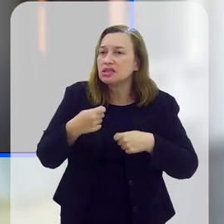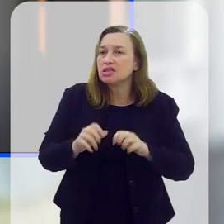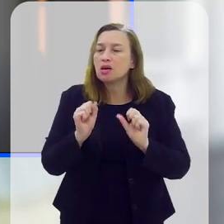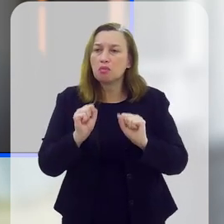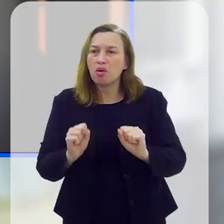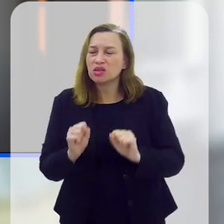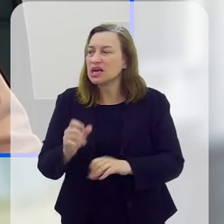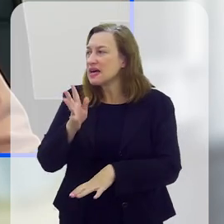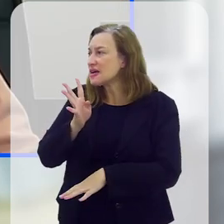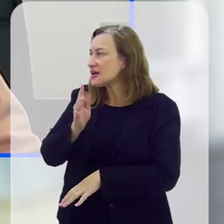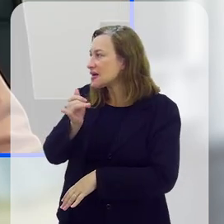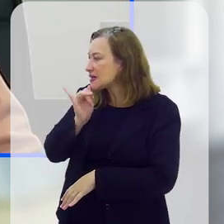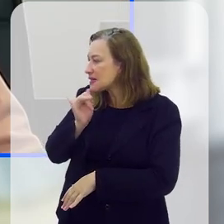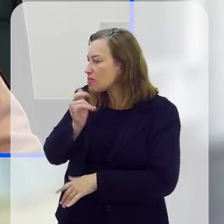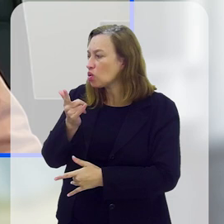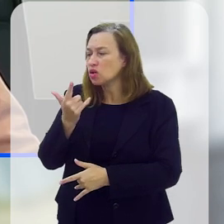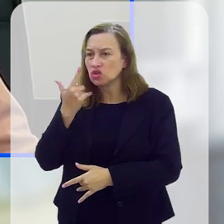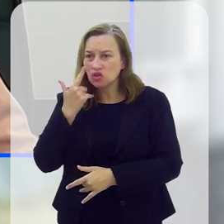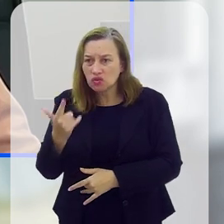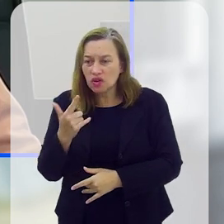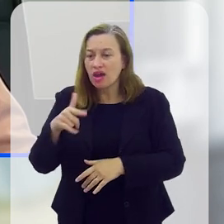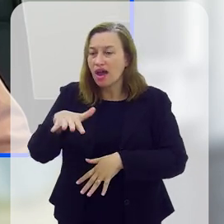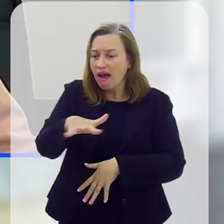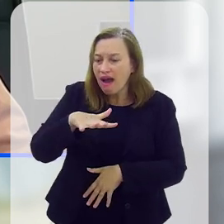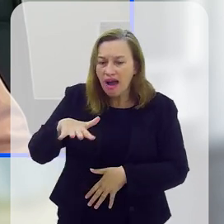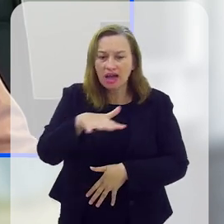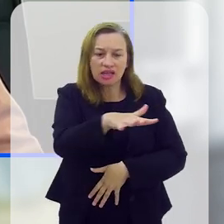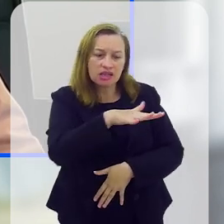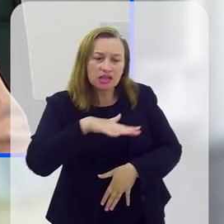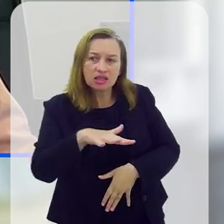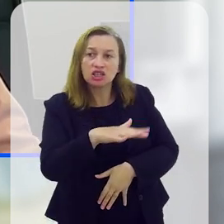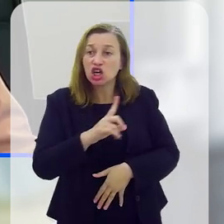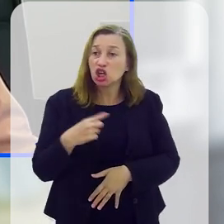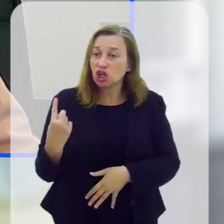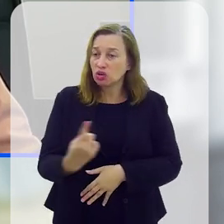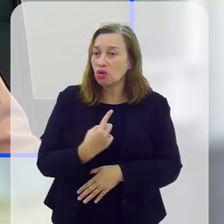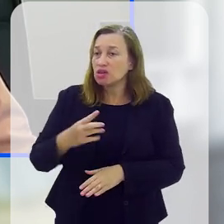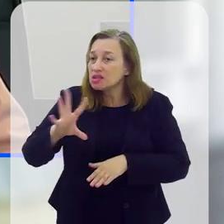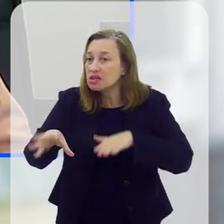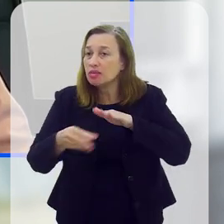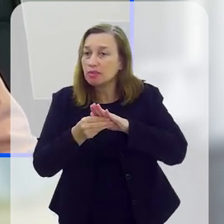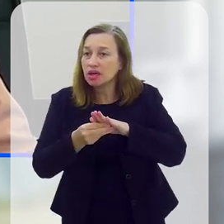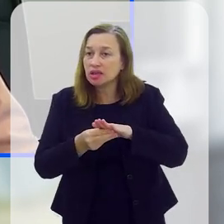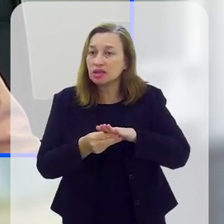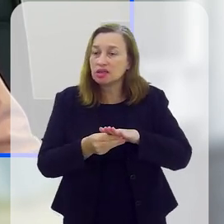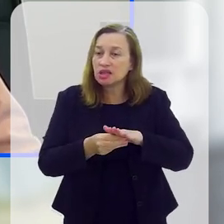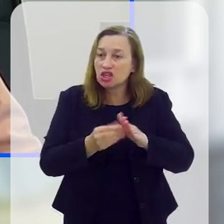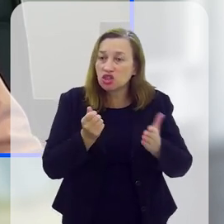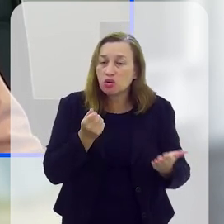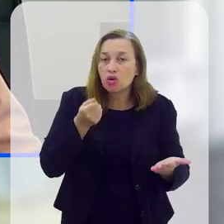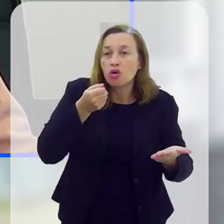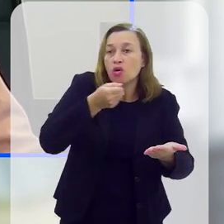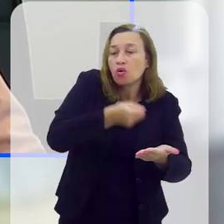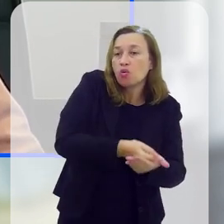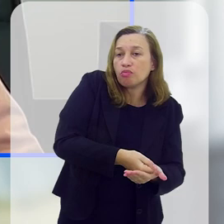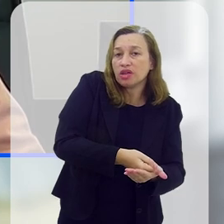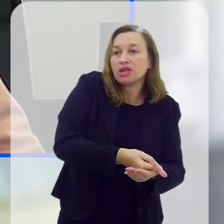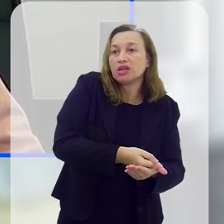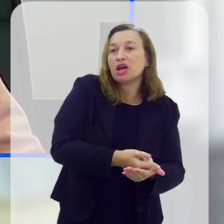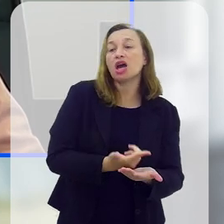é preciso que a gente possa, por exemplo, estabelecer áreas em que as nossas emendas sejam